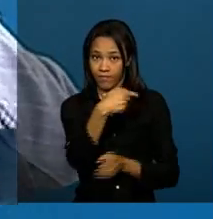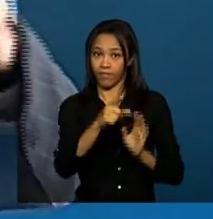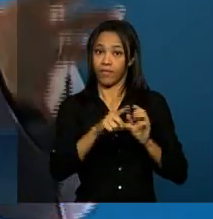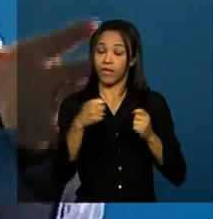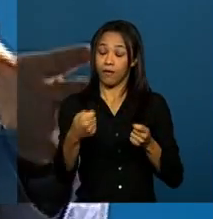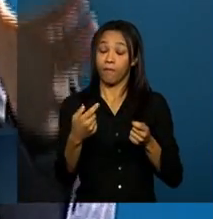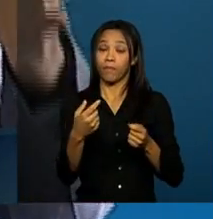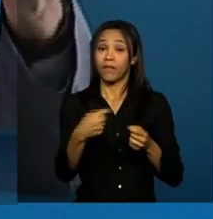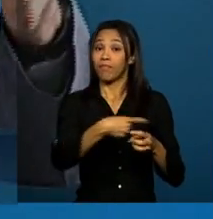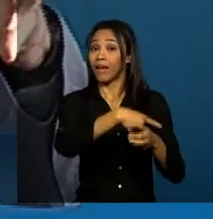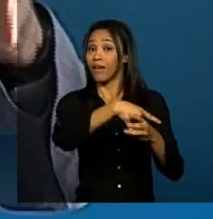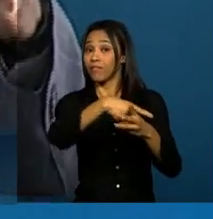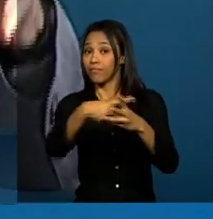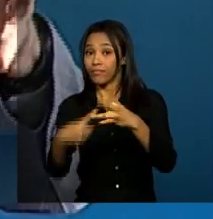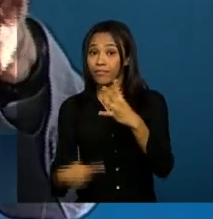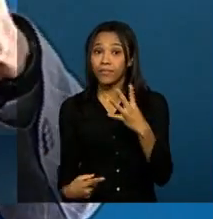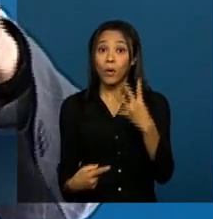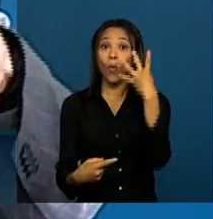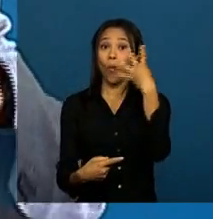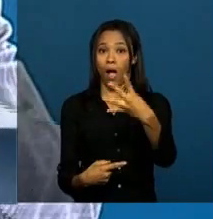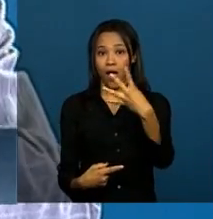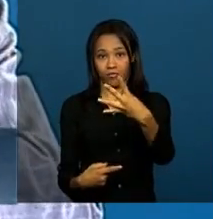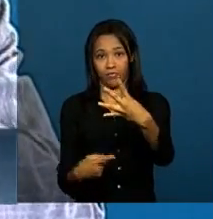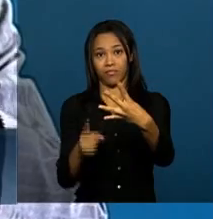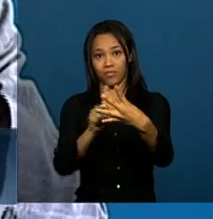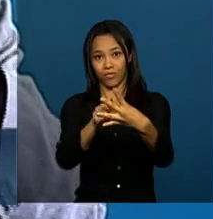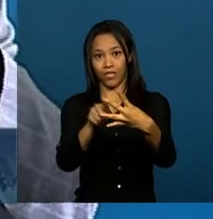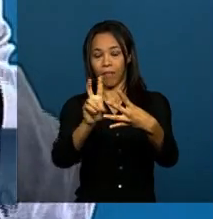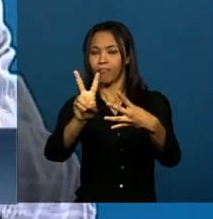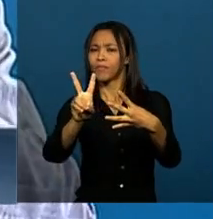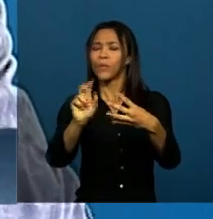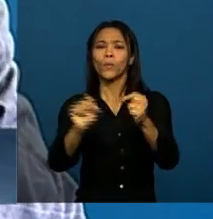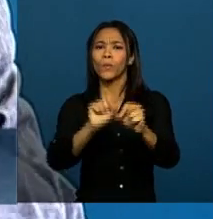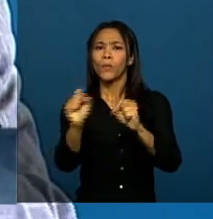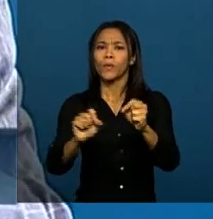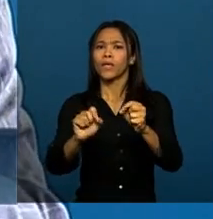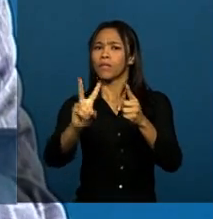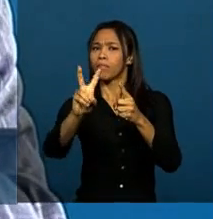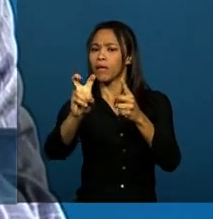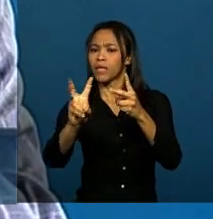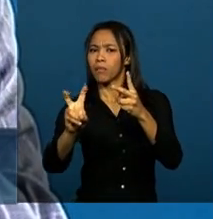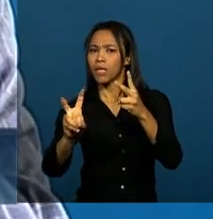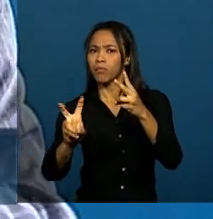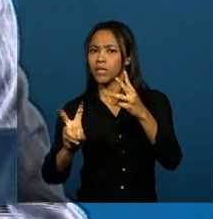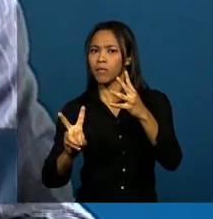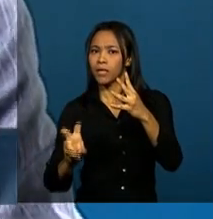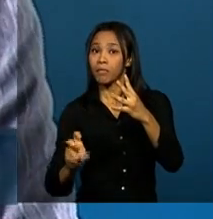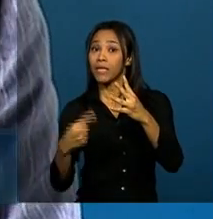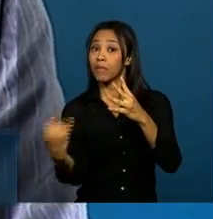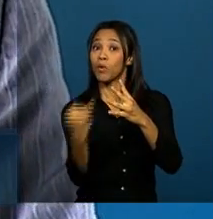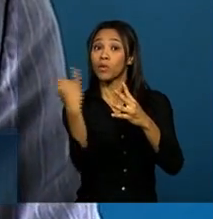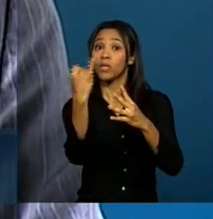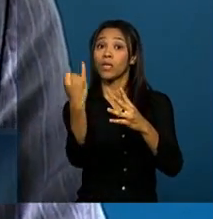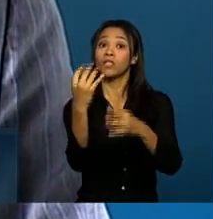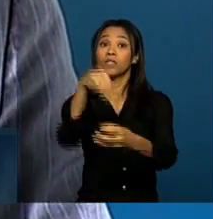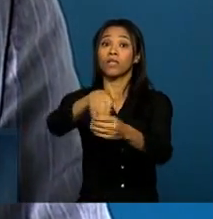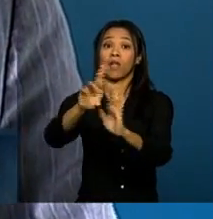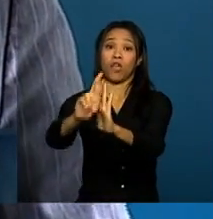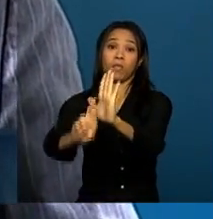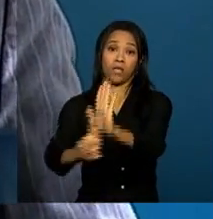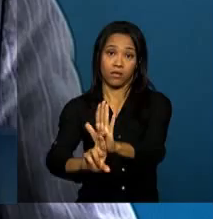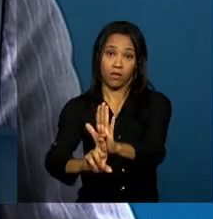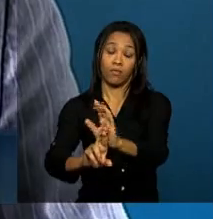possibilidades, já conduz para quatro possibilidades dos aspectos mais fundamentais dessa regulamentação e abre a